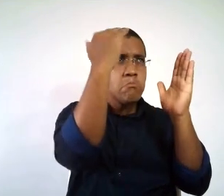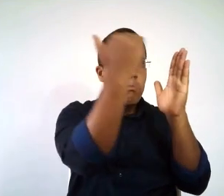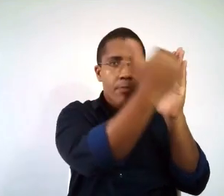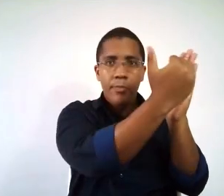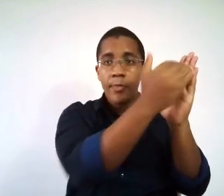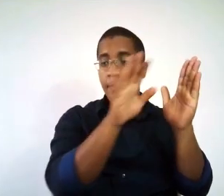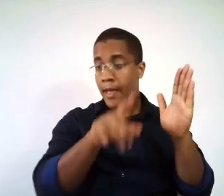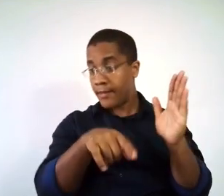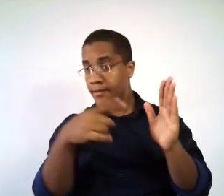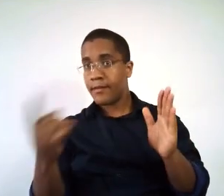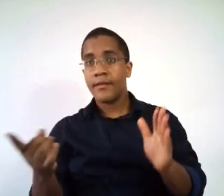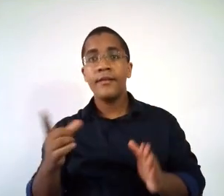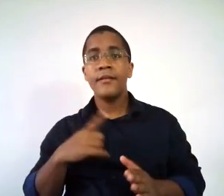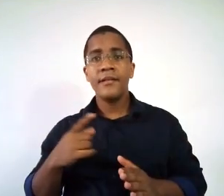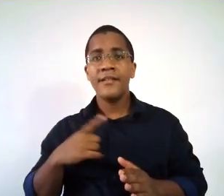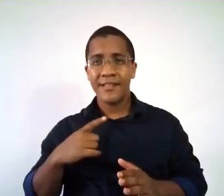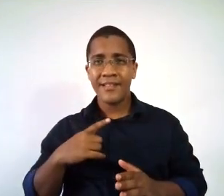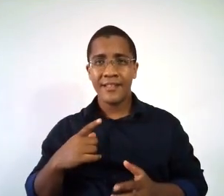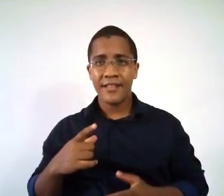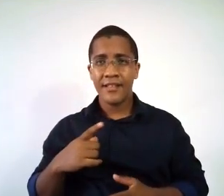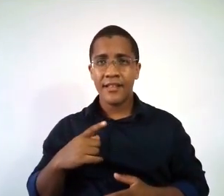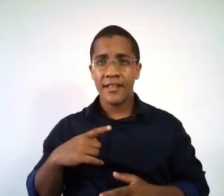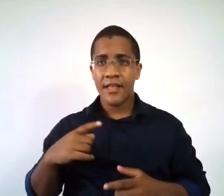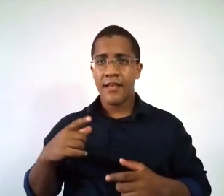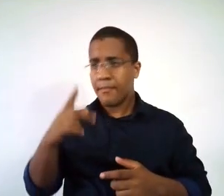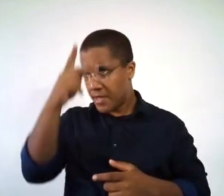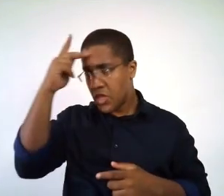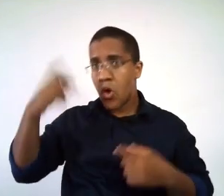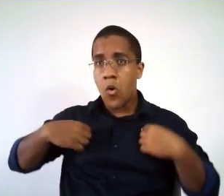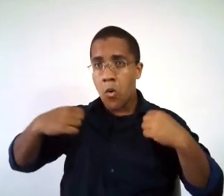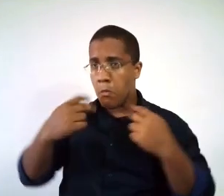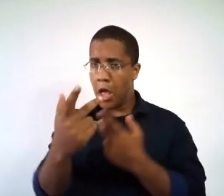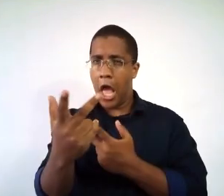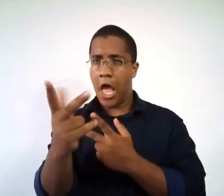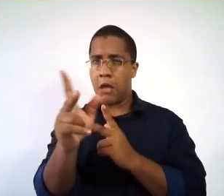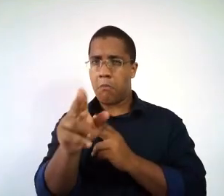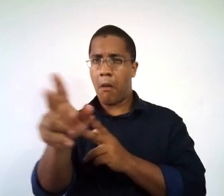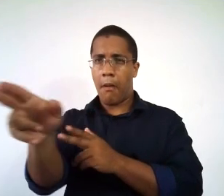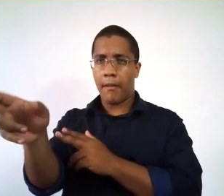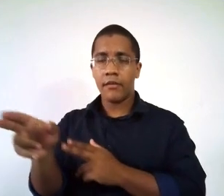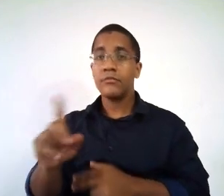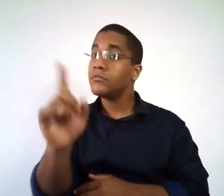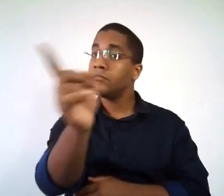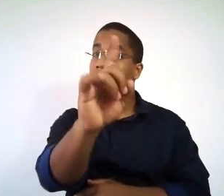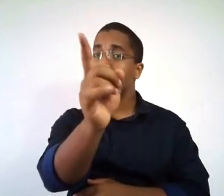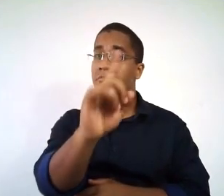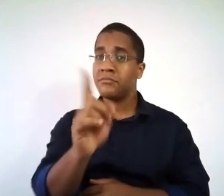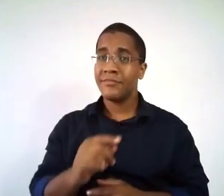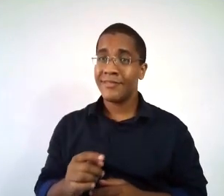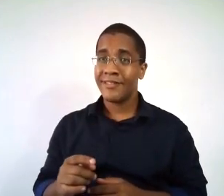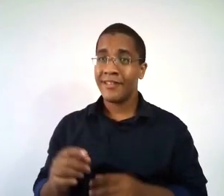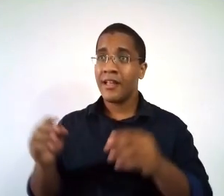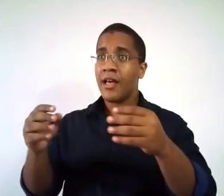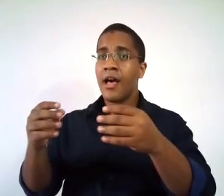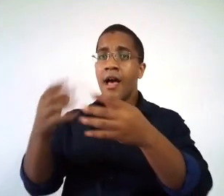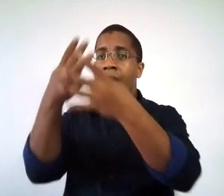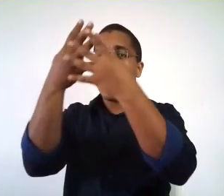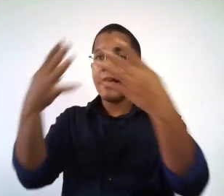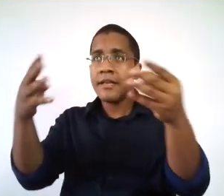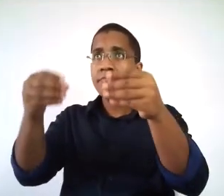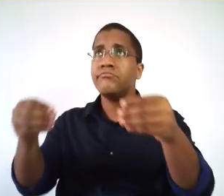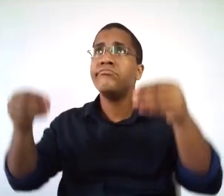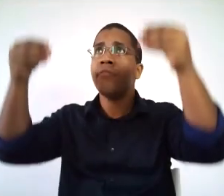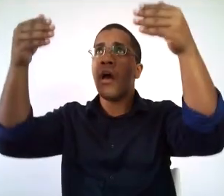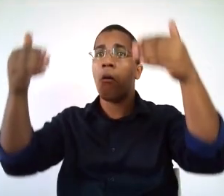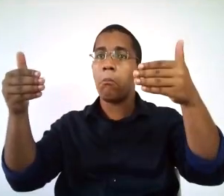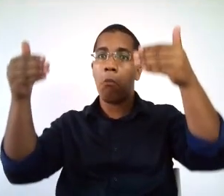novamente pessoas uniformizadas e a altura da rede, o espaço, o ambiente, já pode ser modificado de